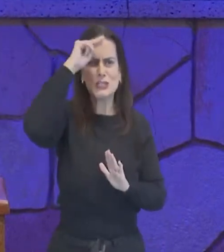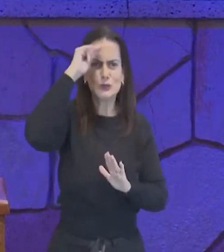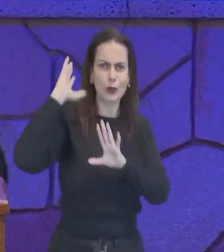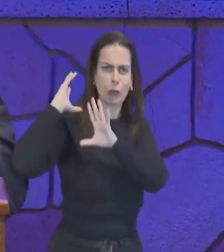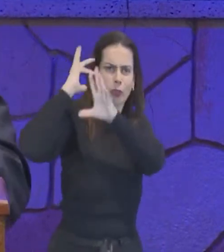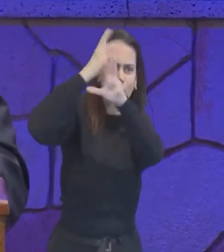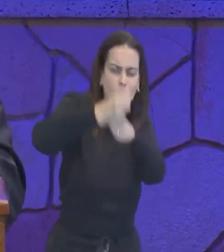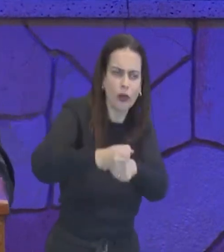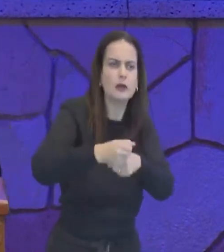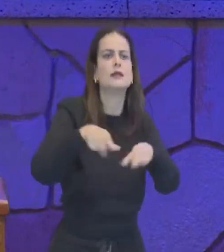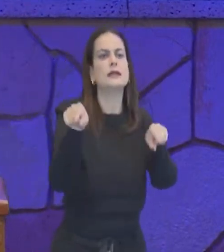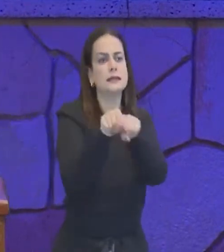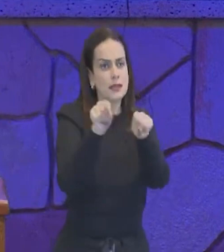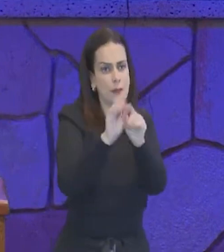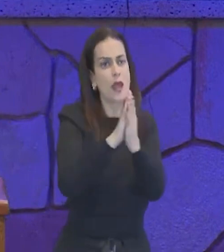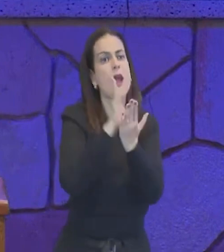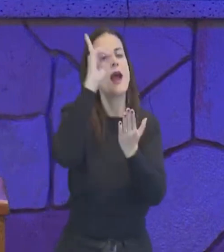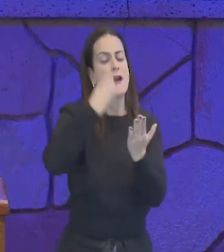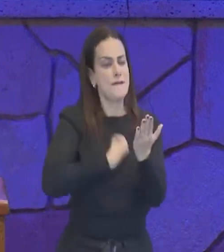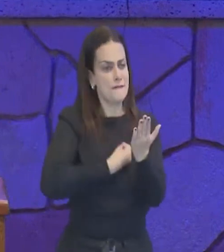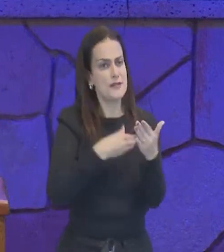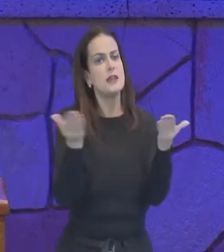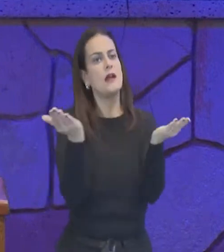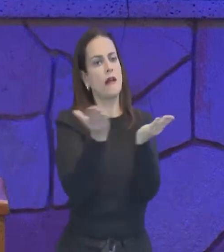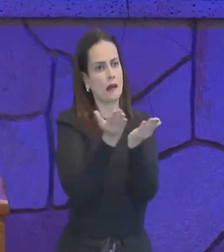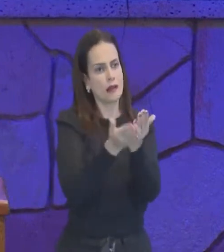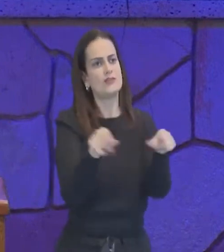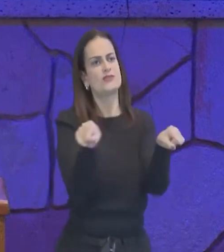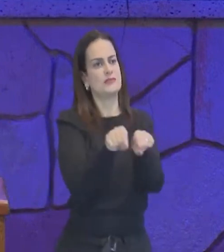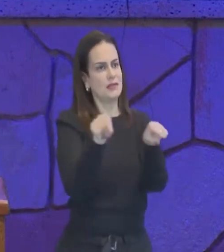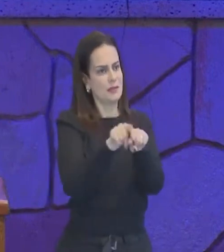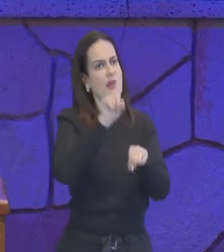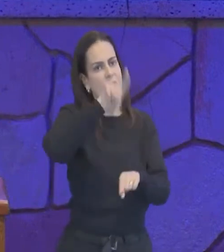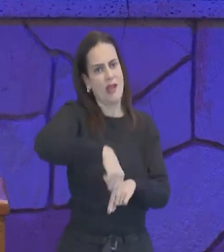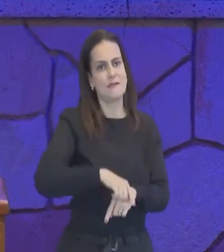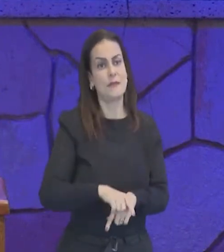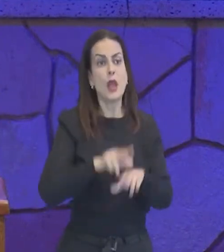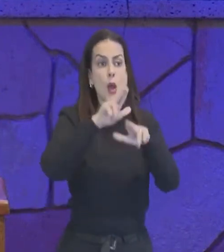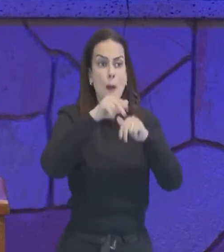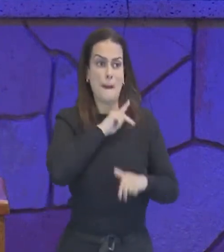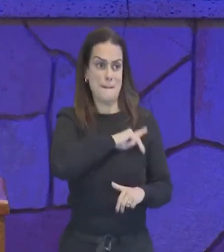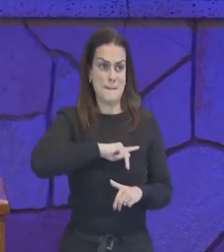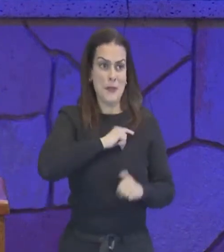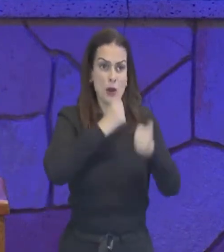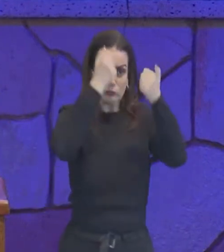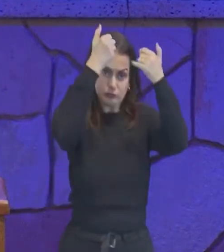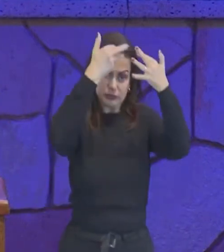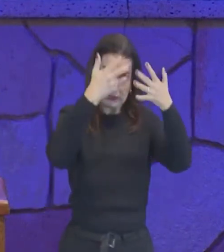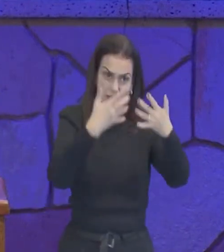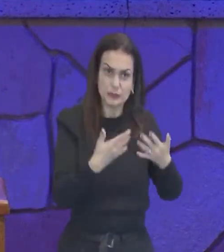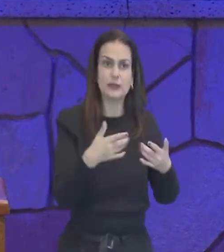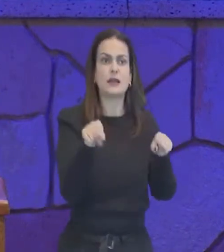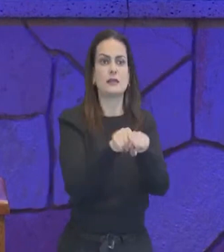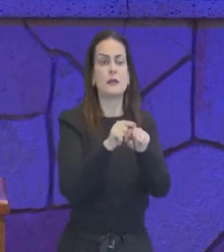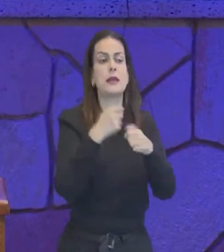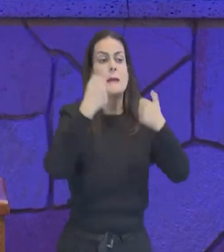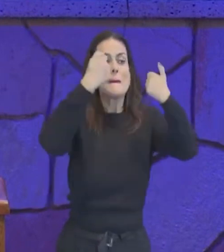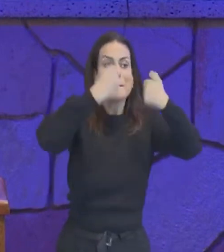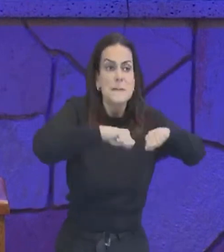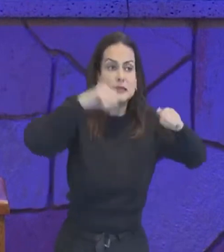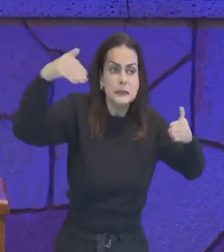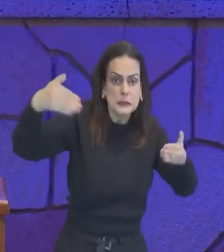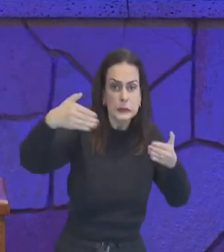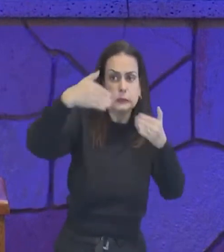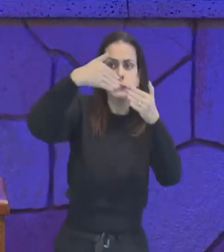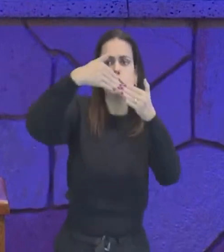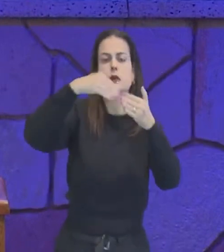a vida cristã também é assim, por isso que Paulo coloca essa palavrinha importante, que deve ser uma palavra,